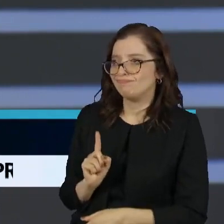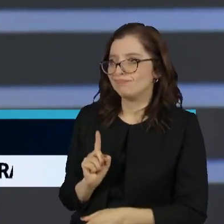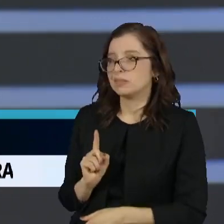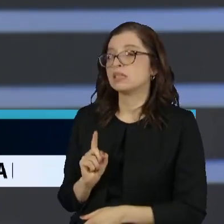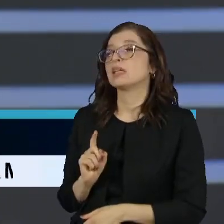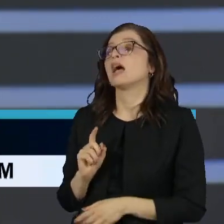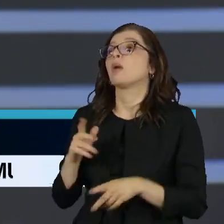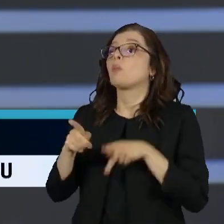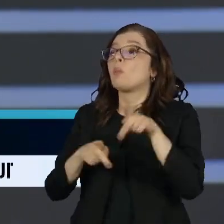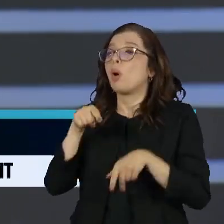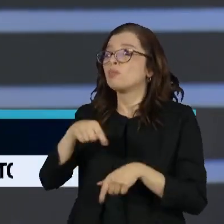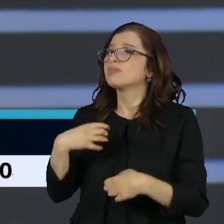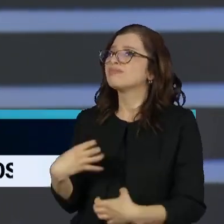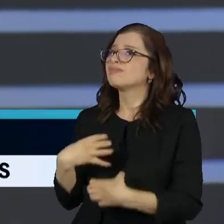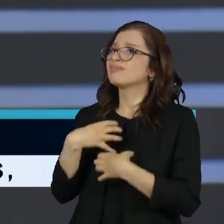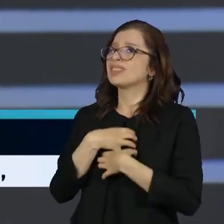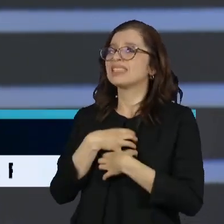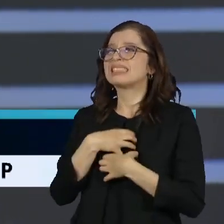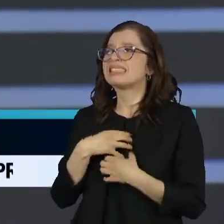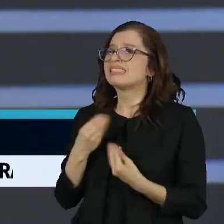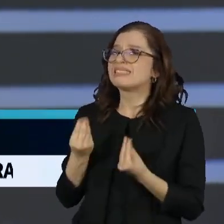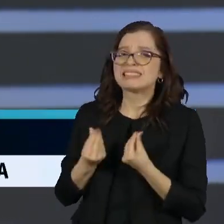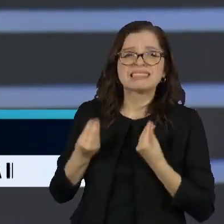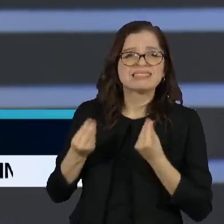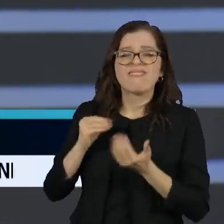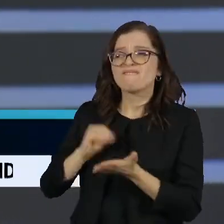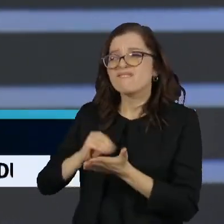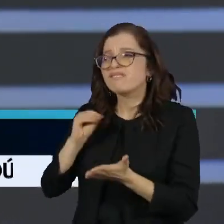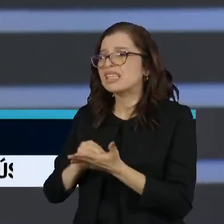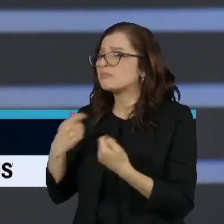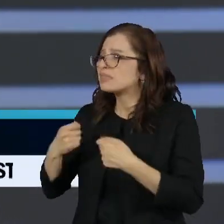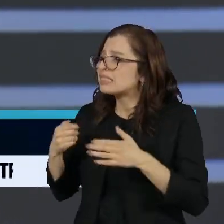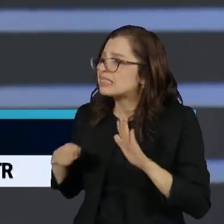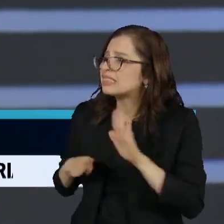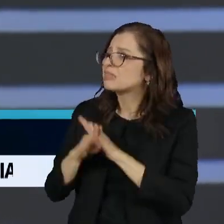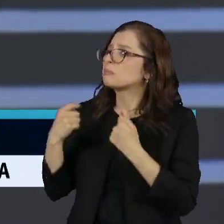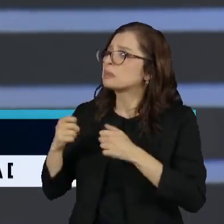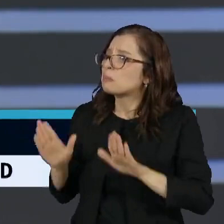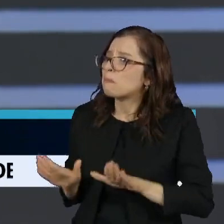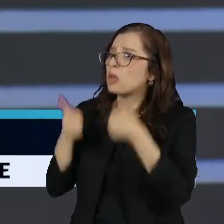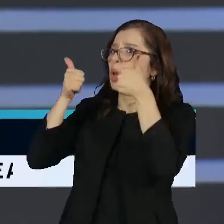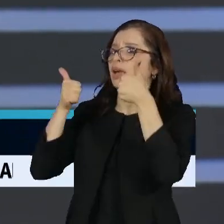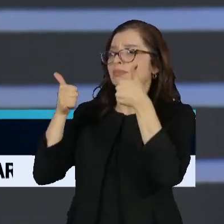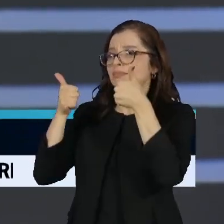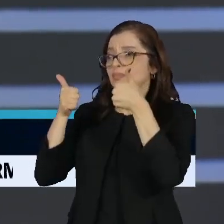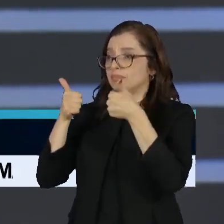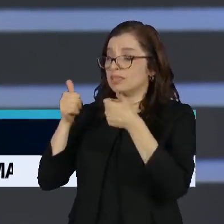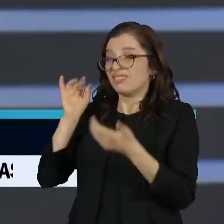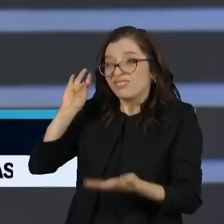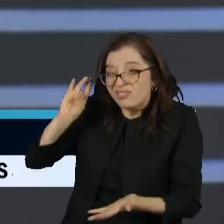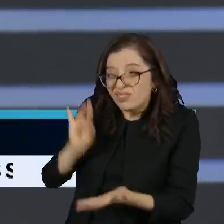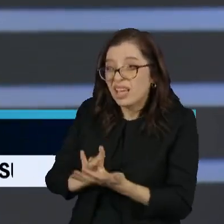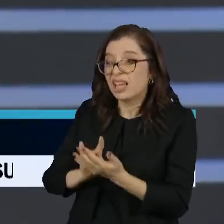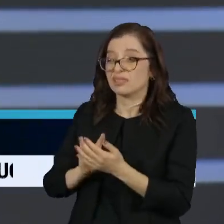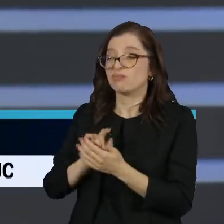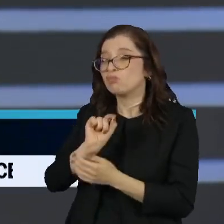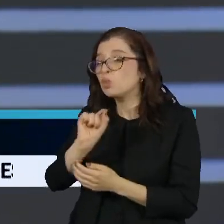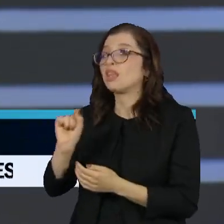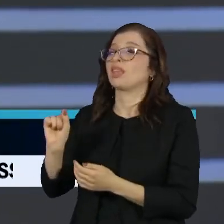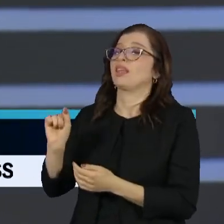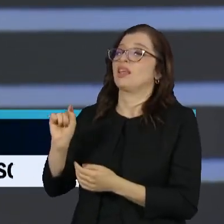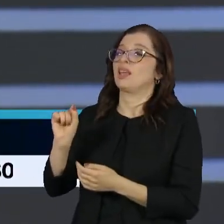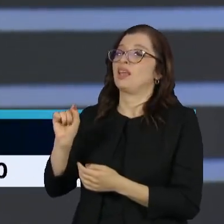real. Deve ter sido alguma percepção sobre o futuro da economia, mas do ponto de vista efetivo, você teve um ganho de capacidade de consumo,